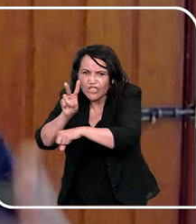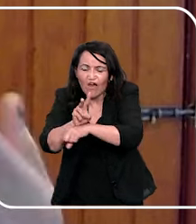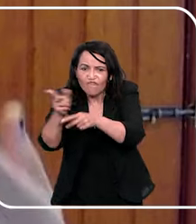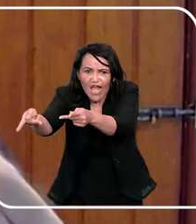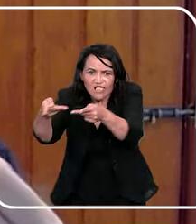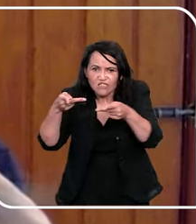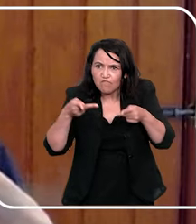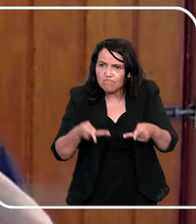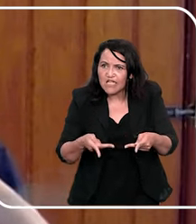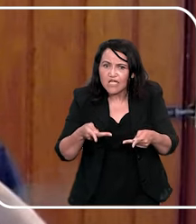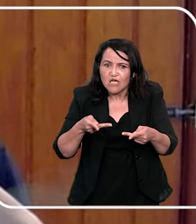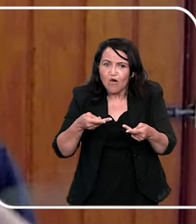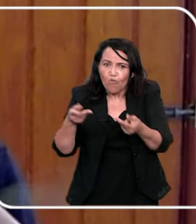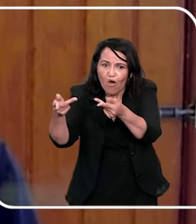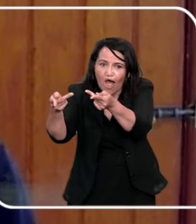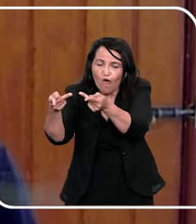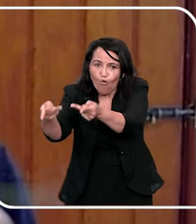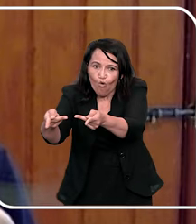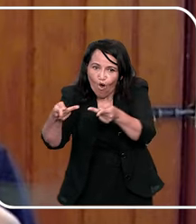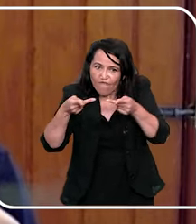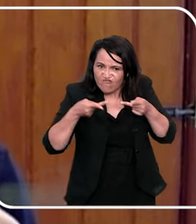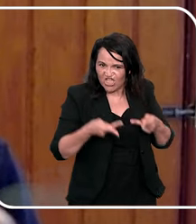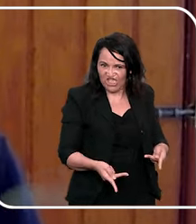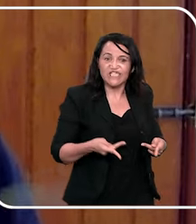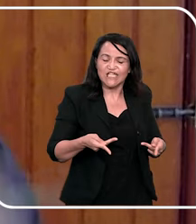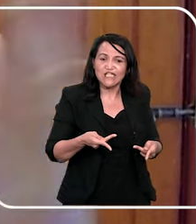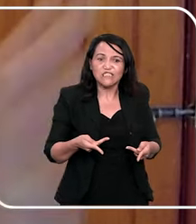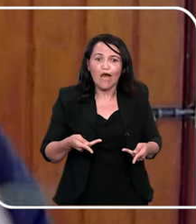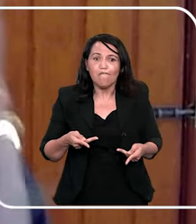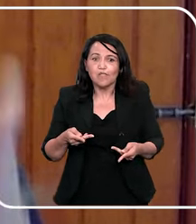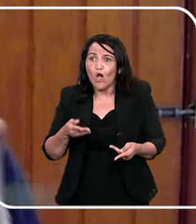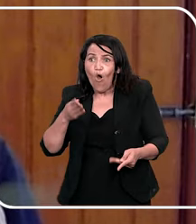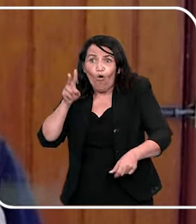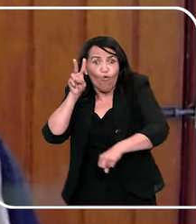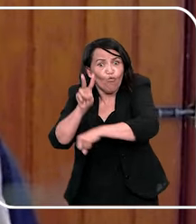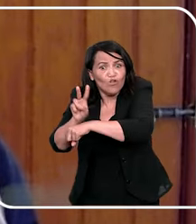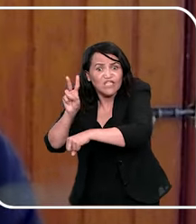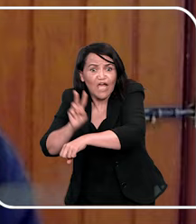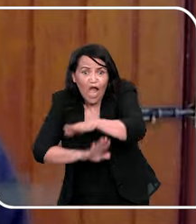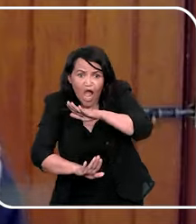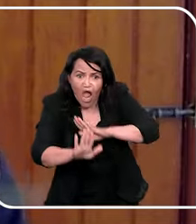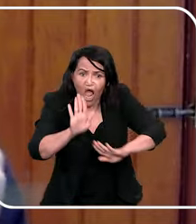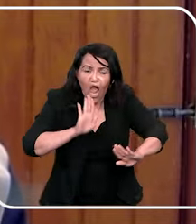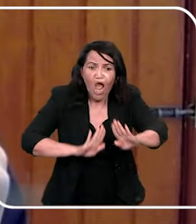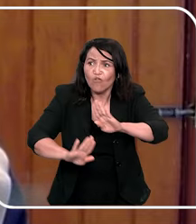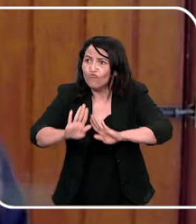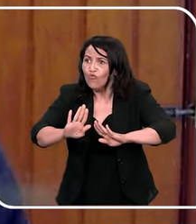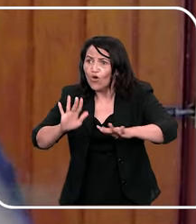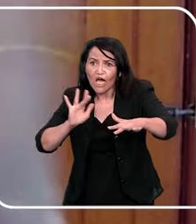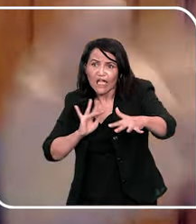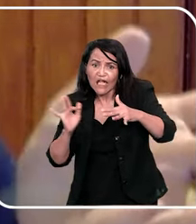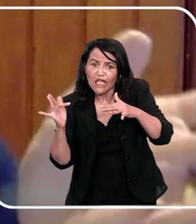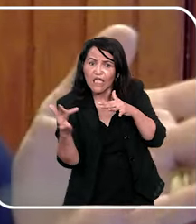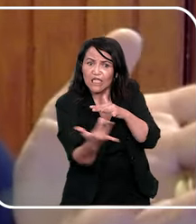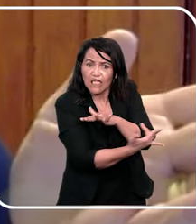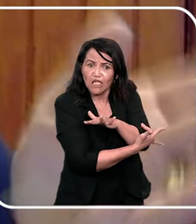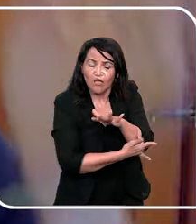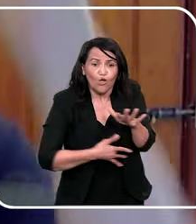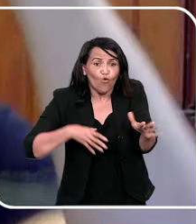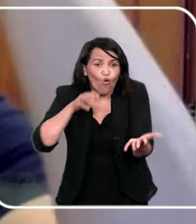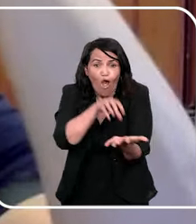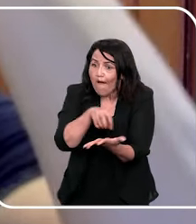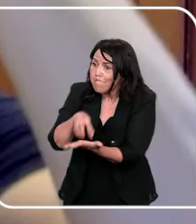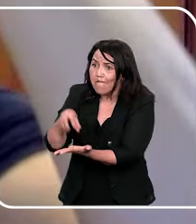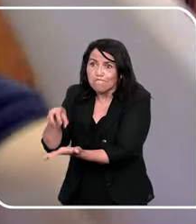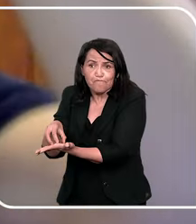formas, vá receber uma visita em casa, que seja um familiar, cada um sabe da sua rede de proteção e em quem confiar ou não, né, não quero entrar dentro de sua casa,